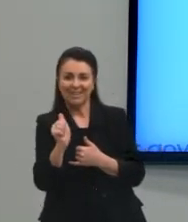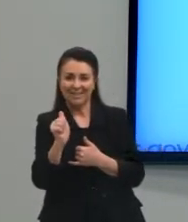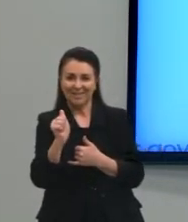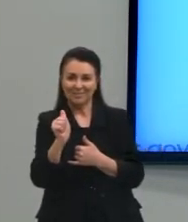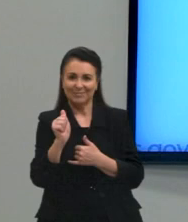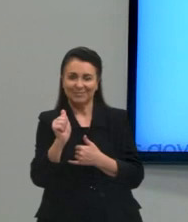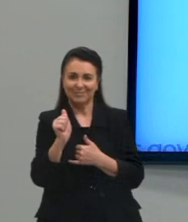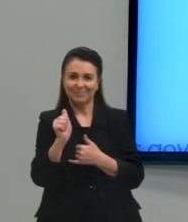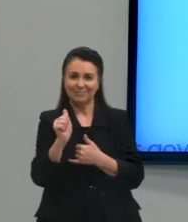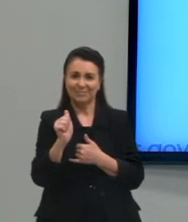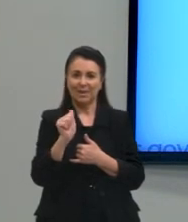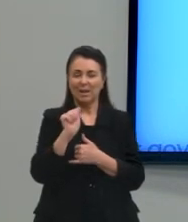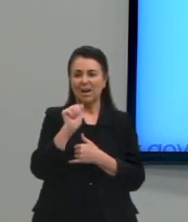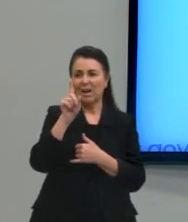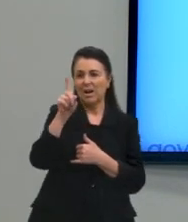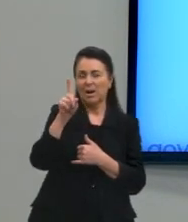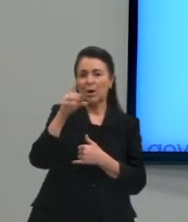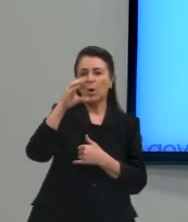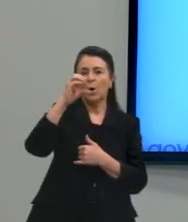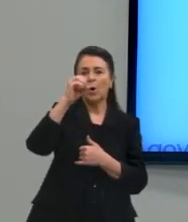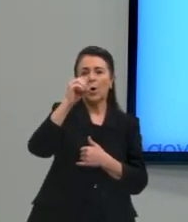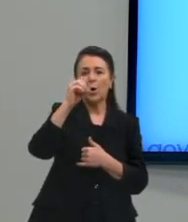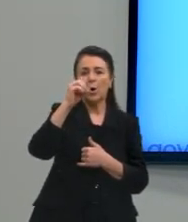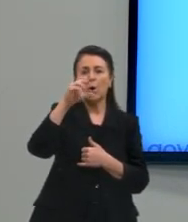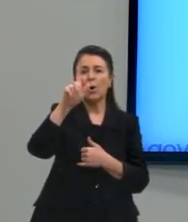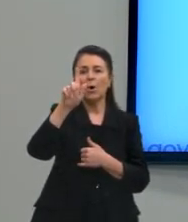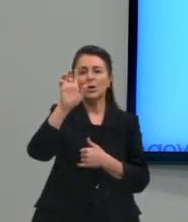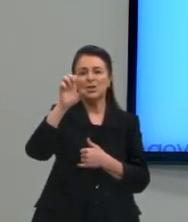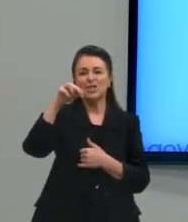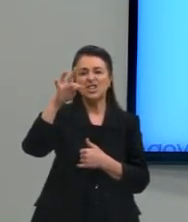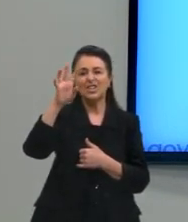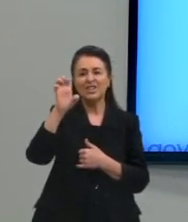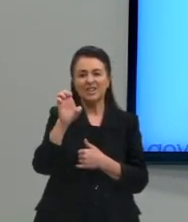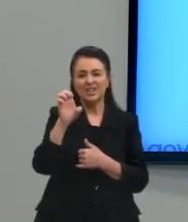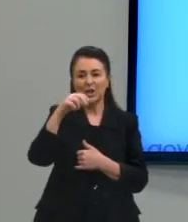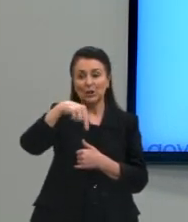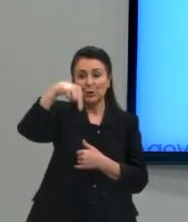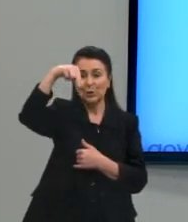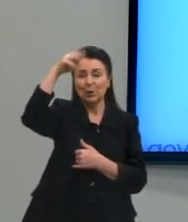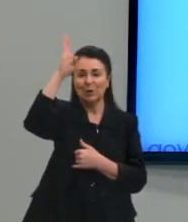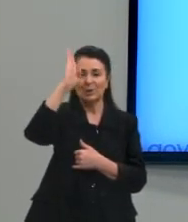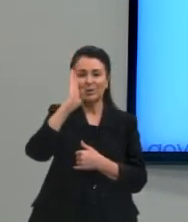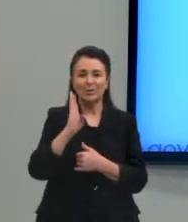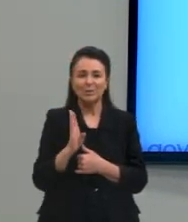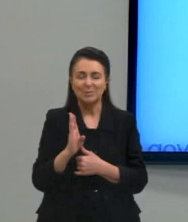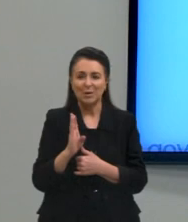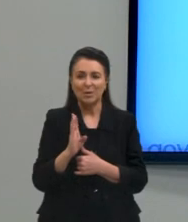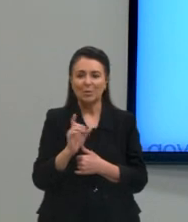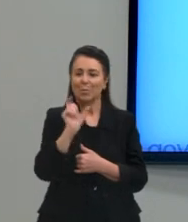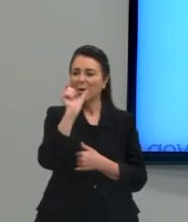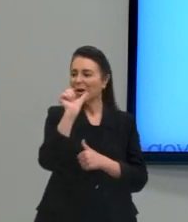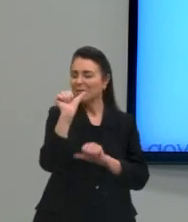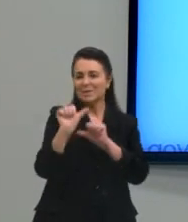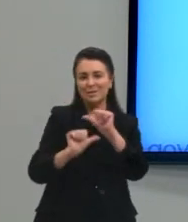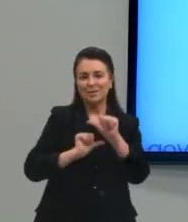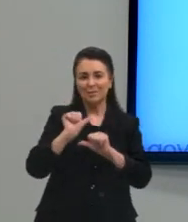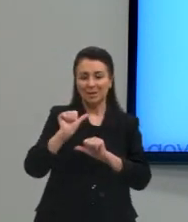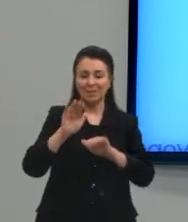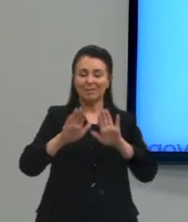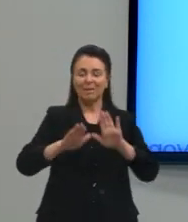lá se usa muito o Oxente, no Nordeste. Então, as diversas variações que palavras vão ter ao longo